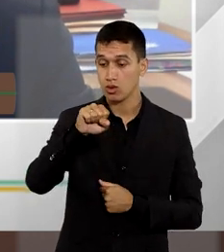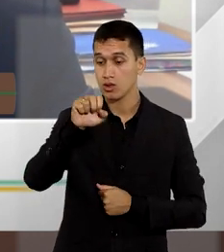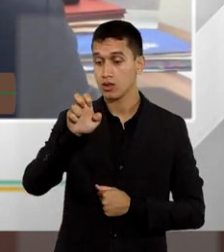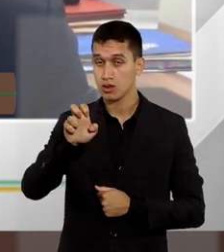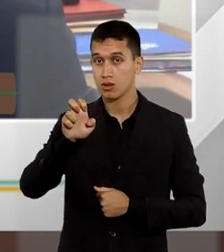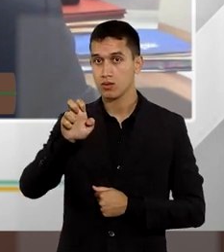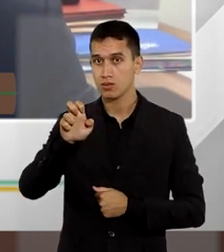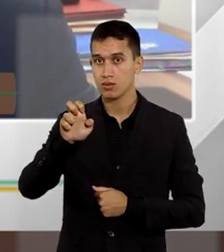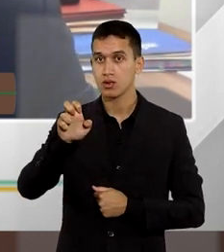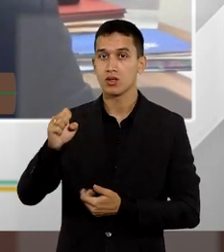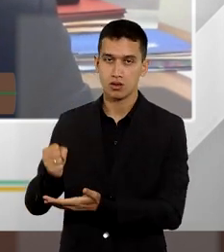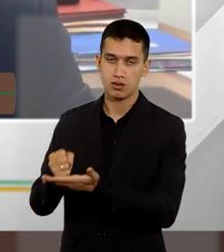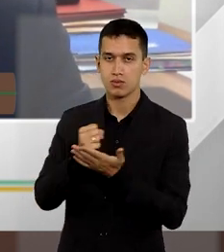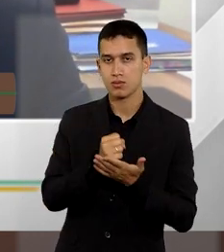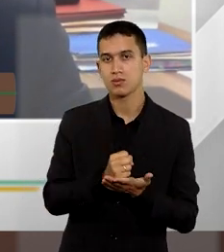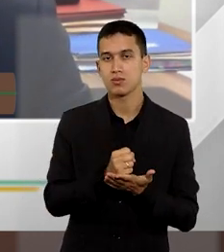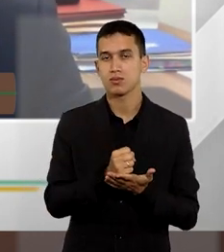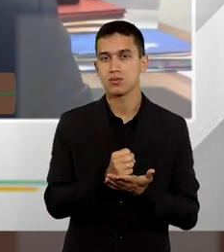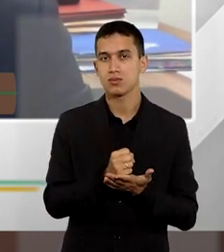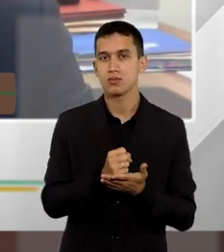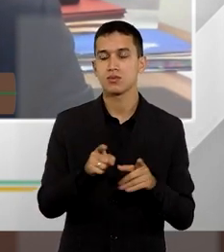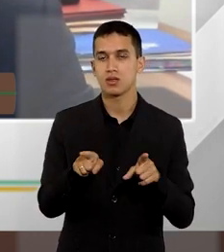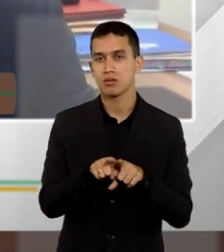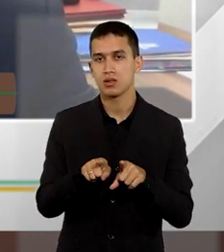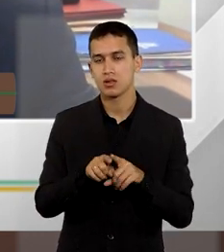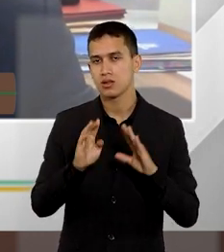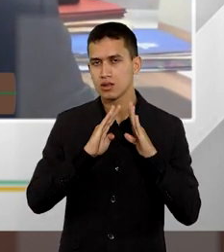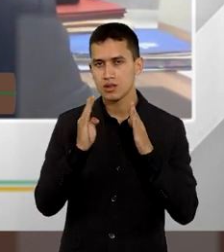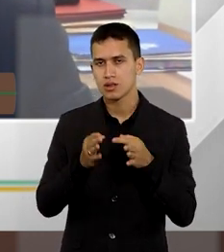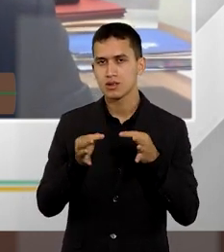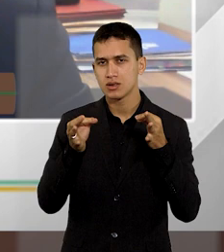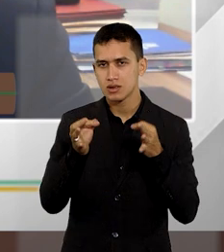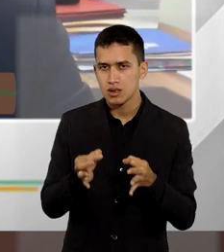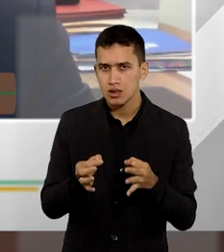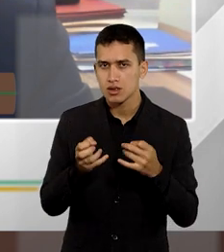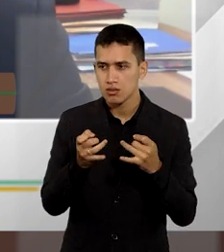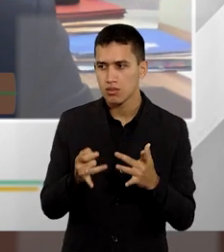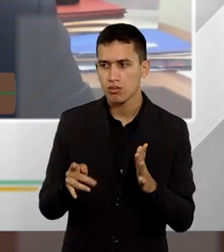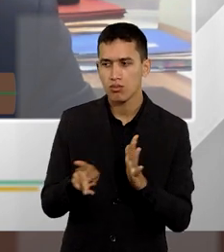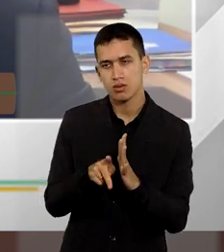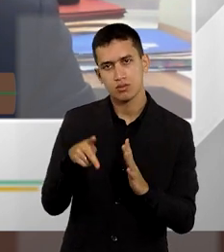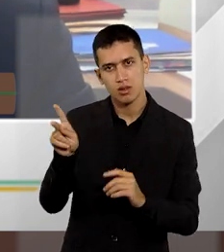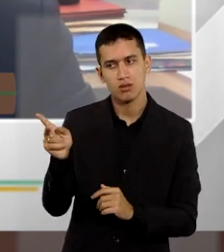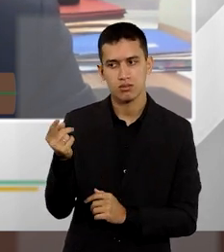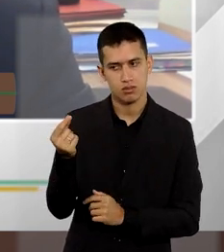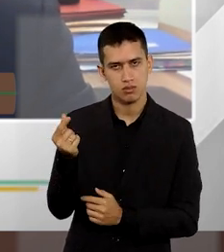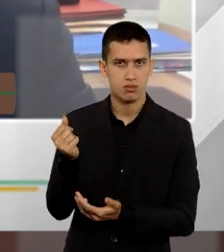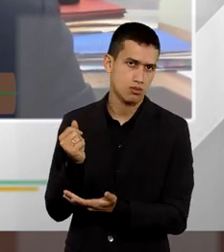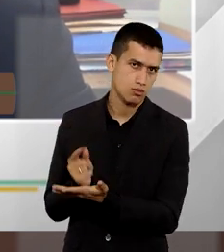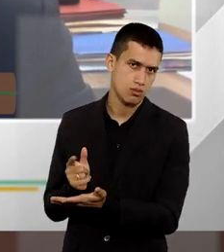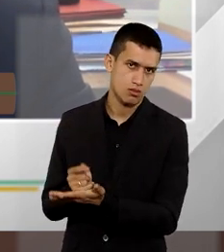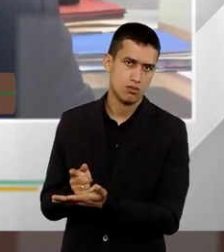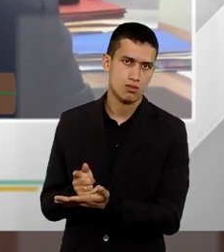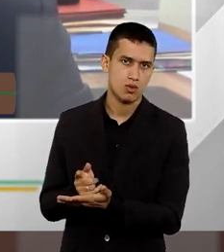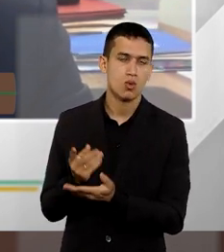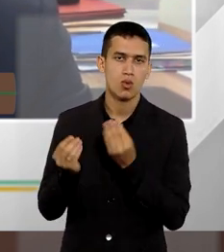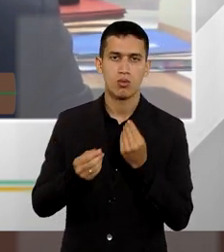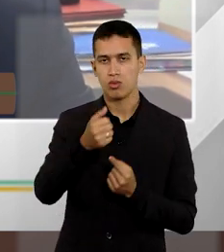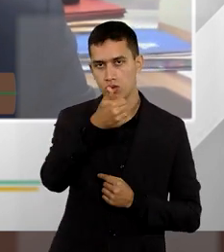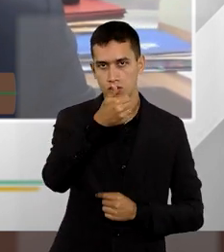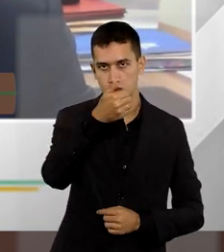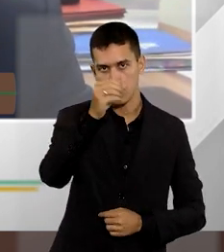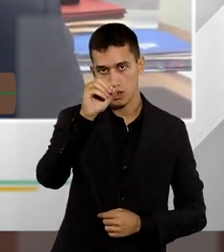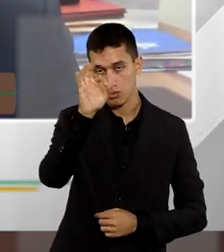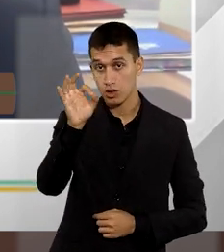colocou, traz lá a forma de arbitramento de zona horária, que são no mínimo 10%,